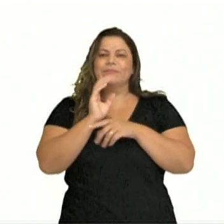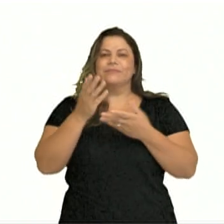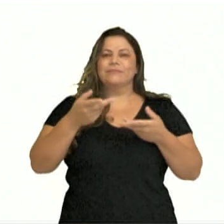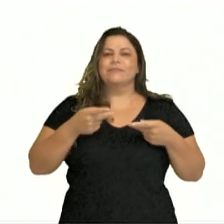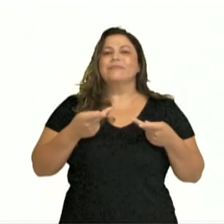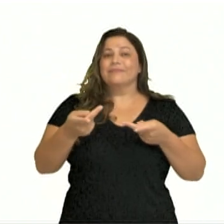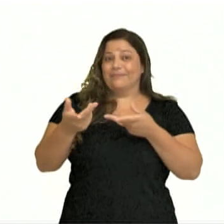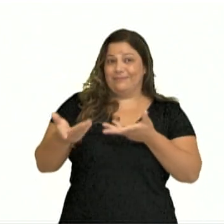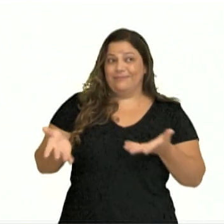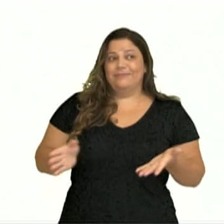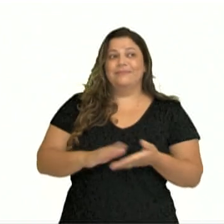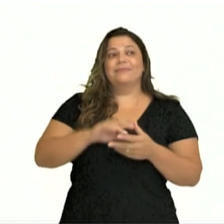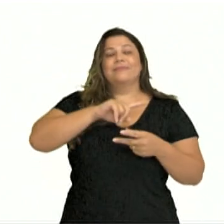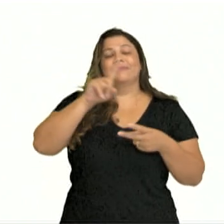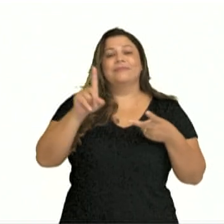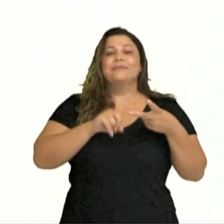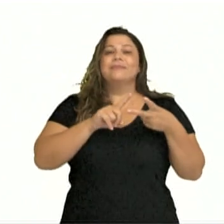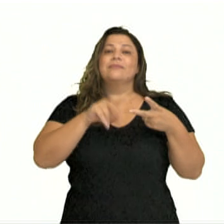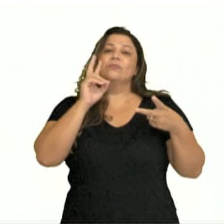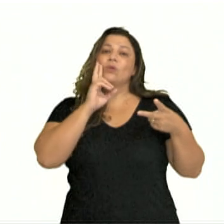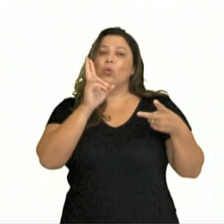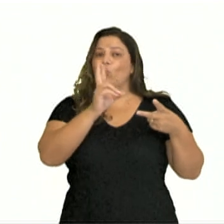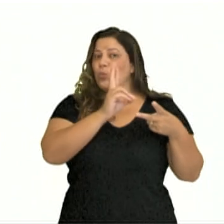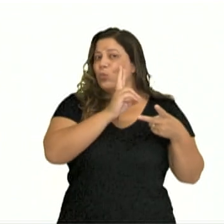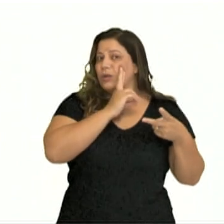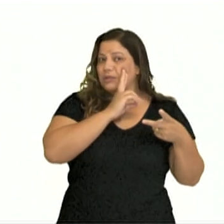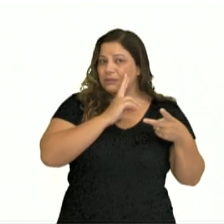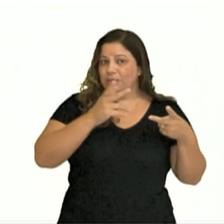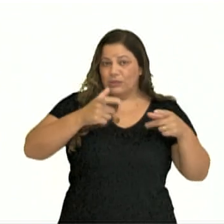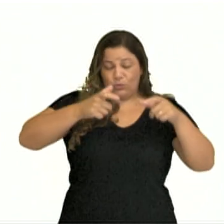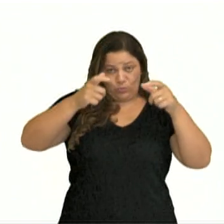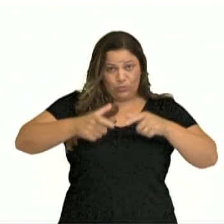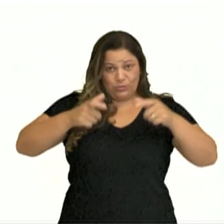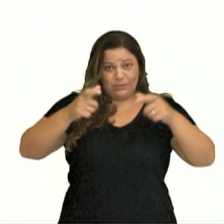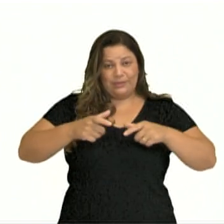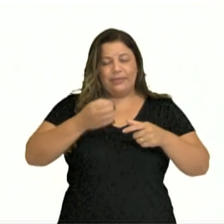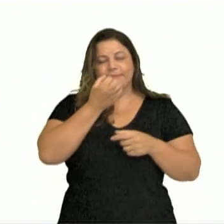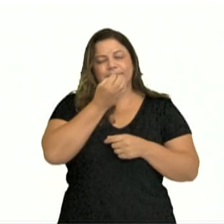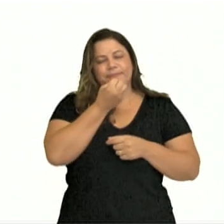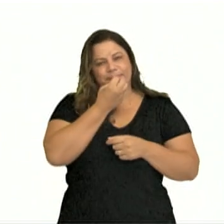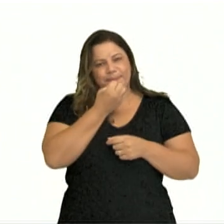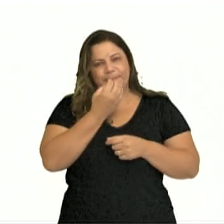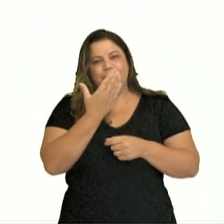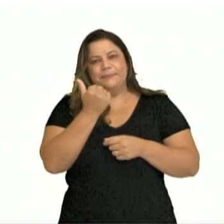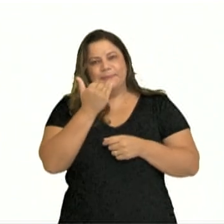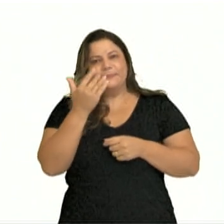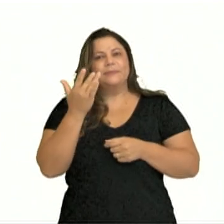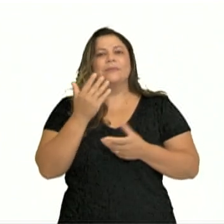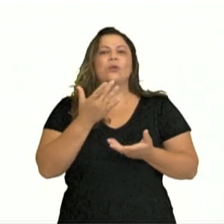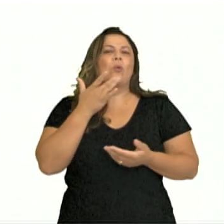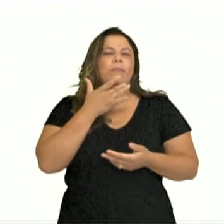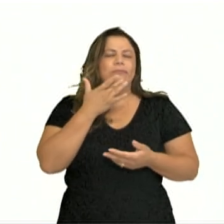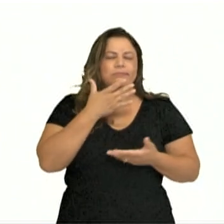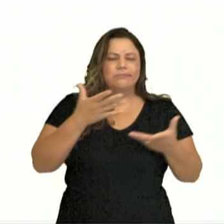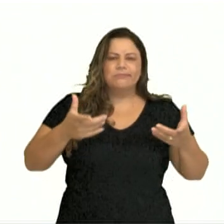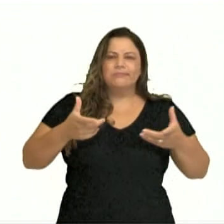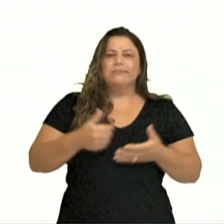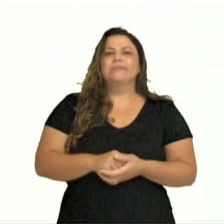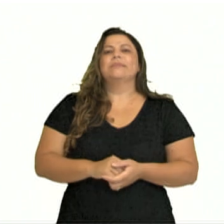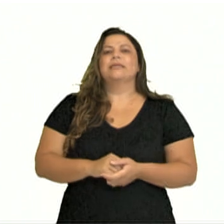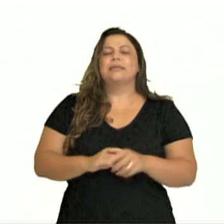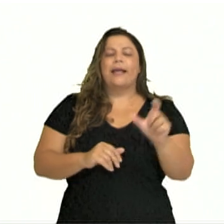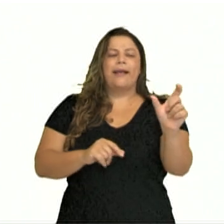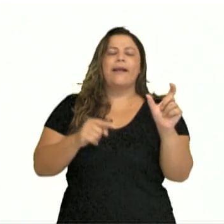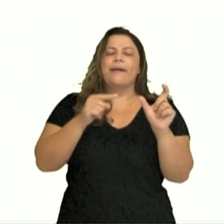cinema. E o restaurante? O lugar que você vai para uma boa refeição. Restaurant. Palavrinha também